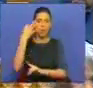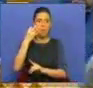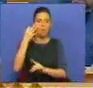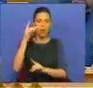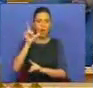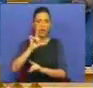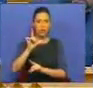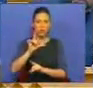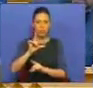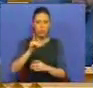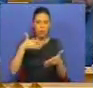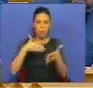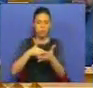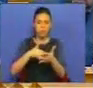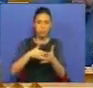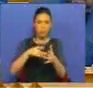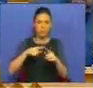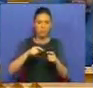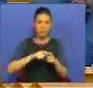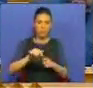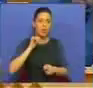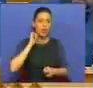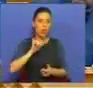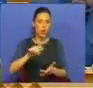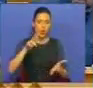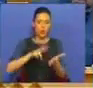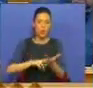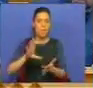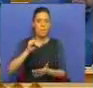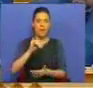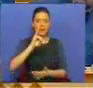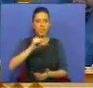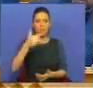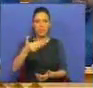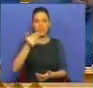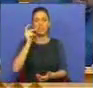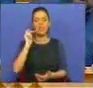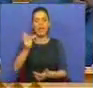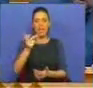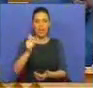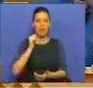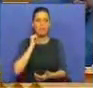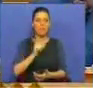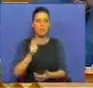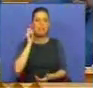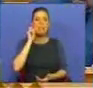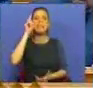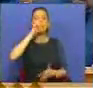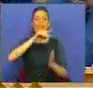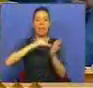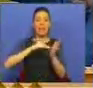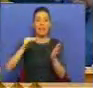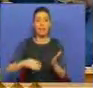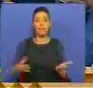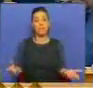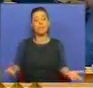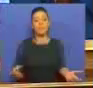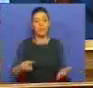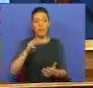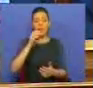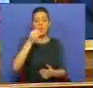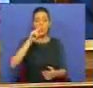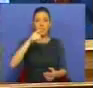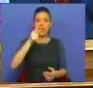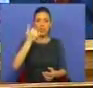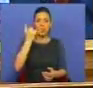de Lisboa a extensão da concessão por mais 27 anos. Com quem é que assinaram? Com o Mota em